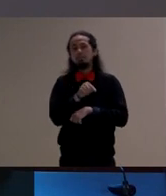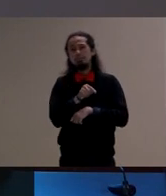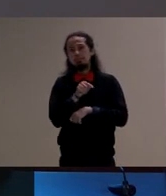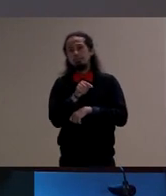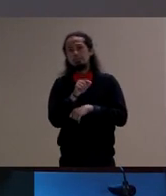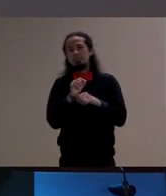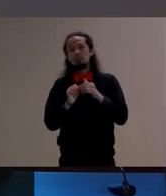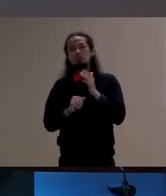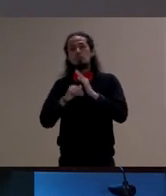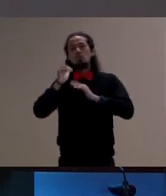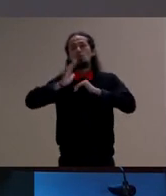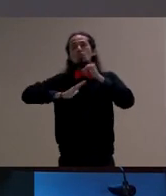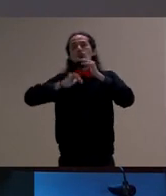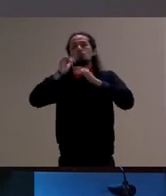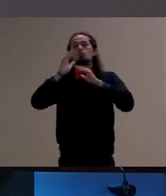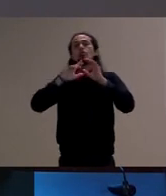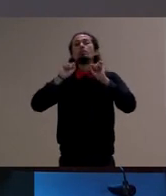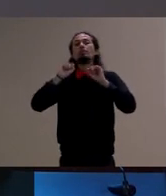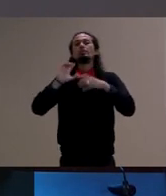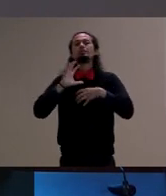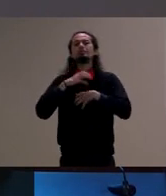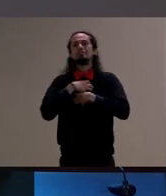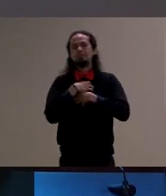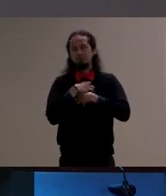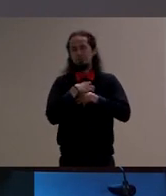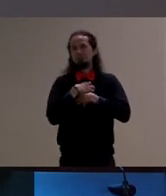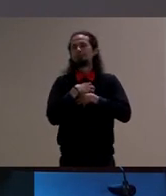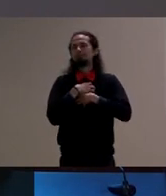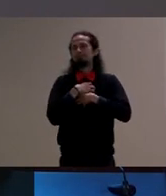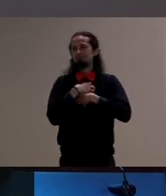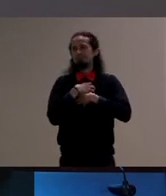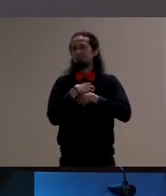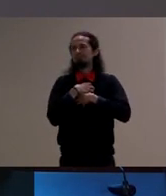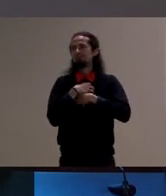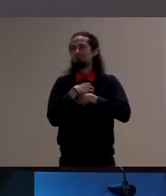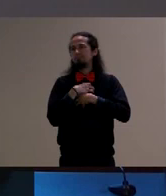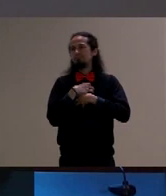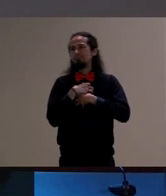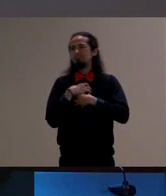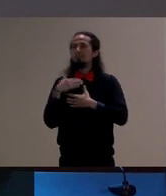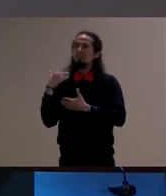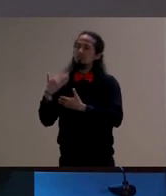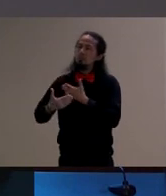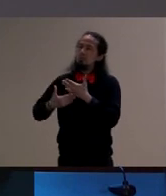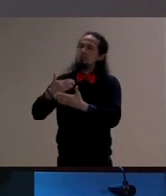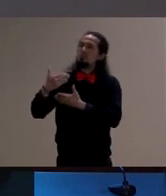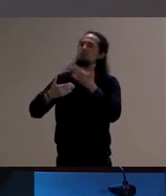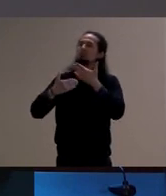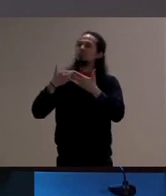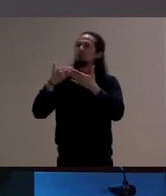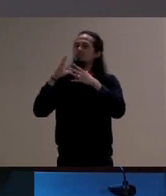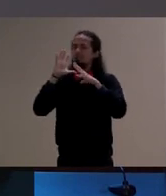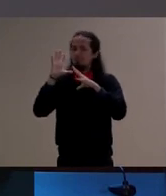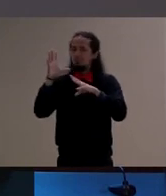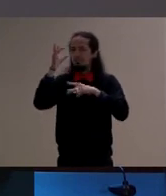sentidos ou seja é um processo então de apropriação crítica